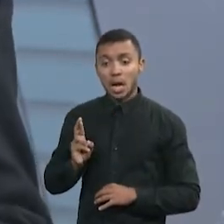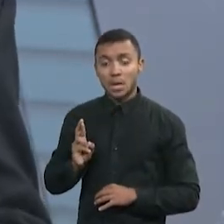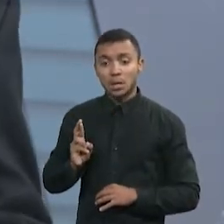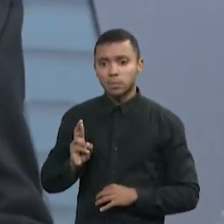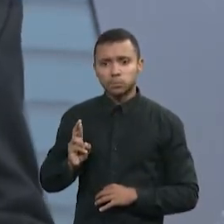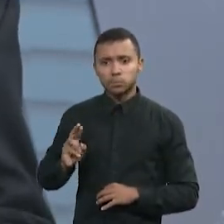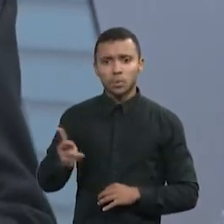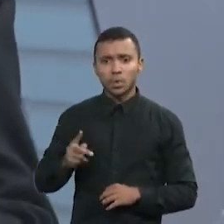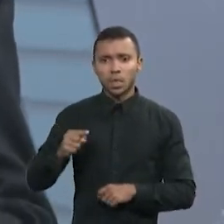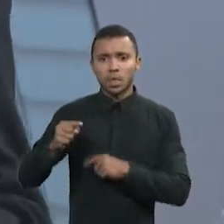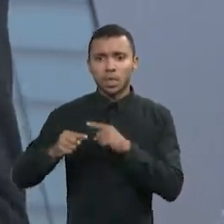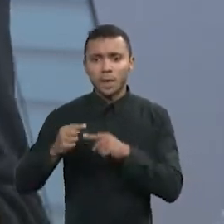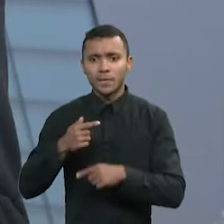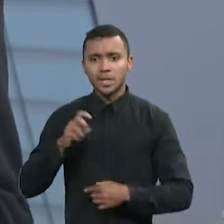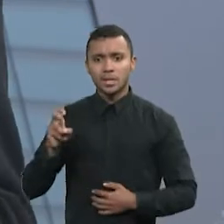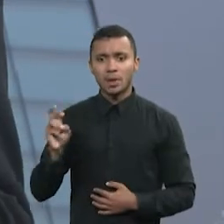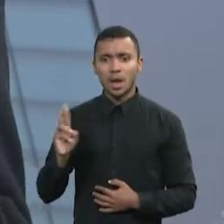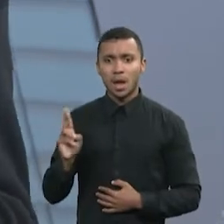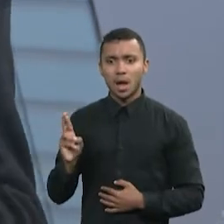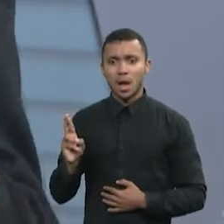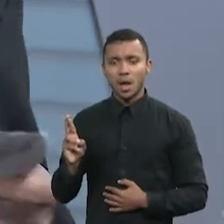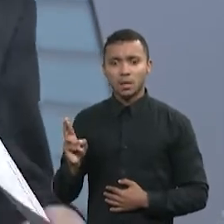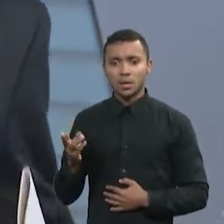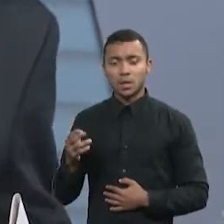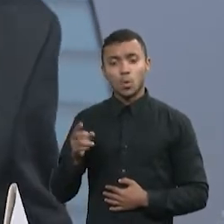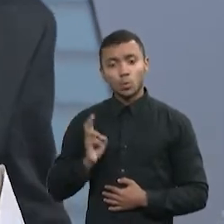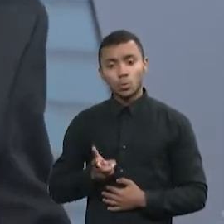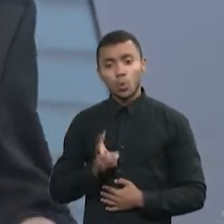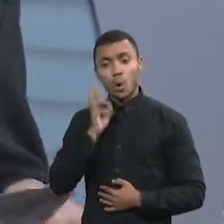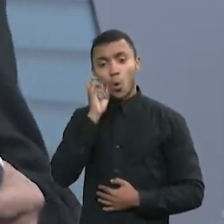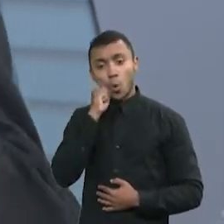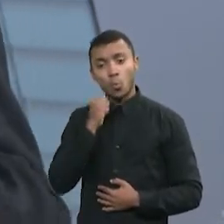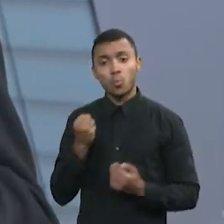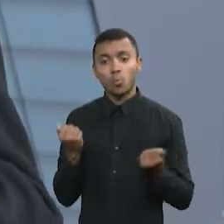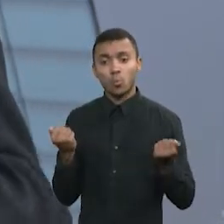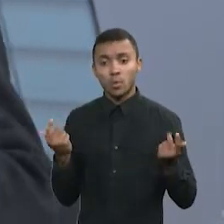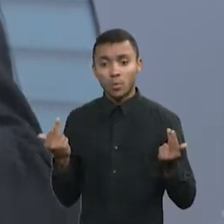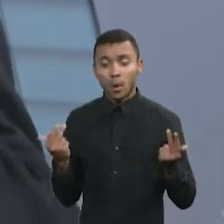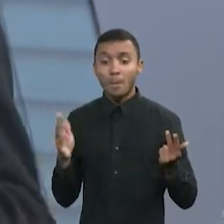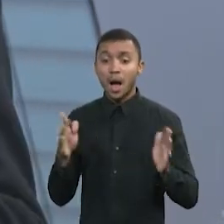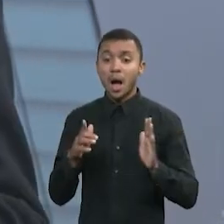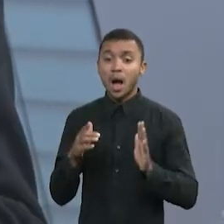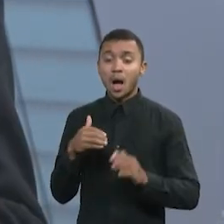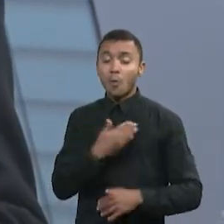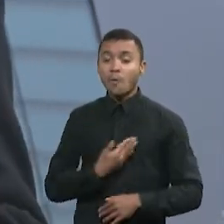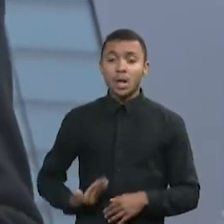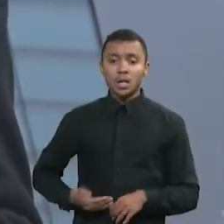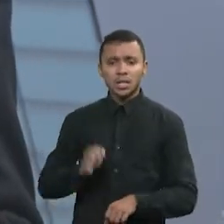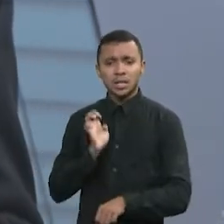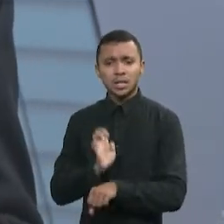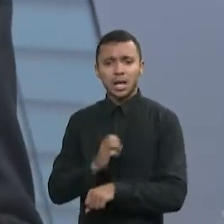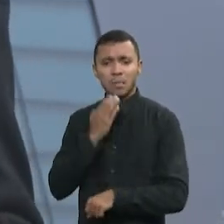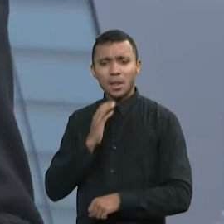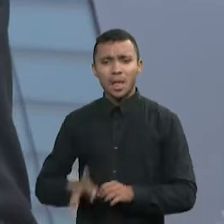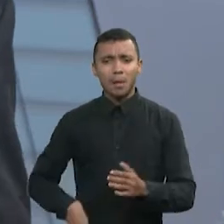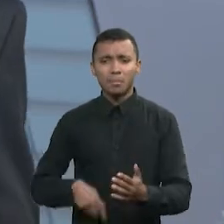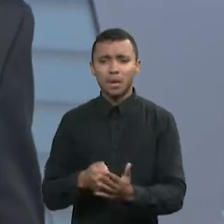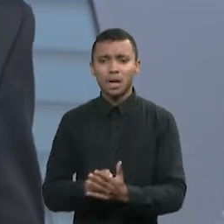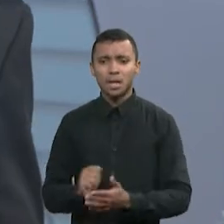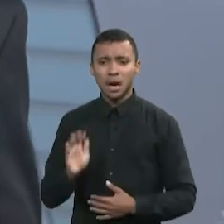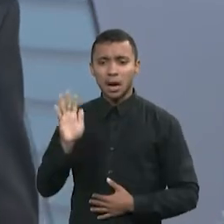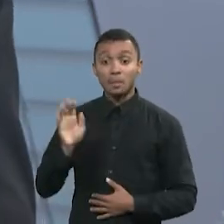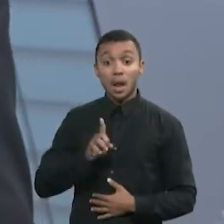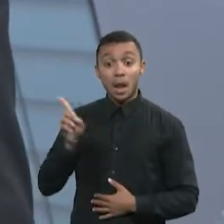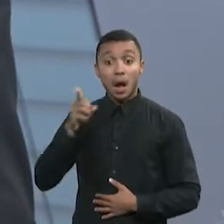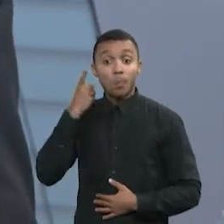gravata a 25 reais. Eu não estou ganhando na mesma coisa, mas vem o Estado e me taxa em cima disso. Lá nos Estados Unidos, a visão